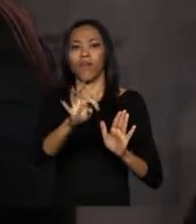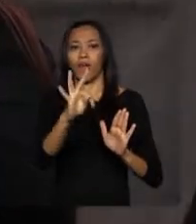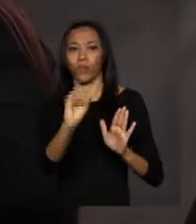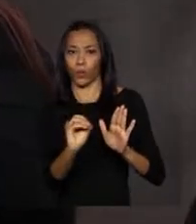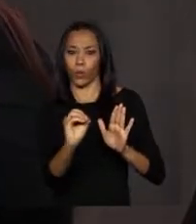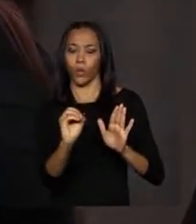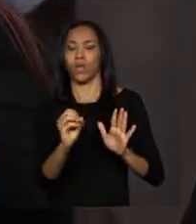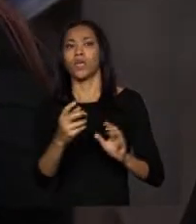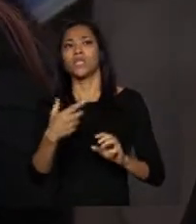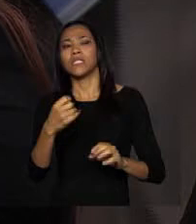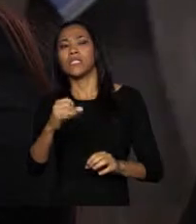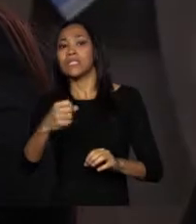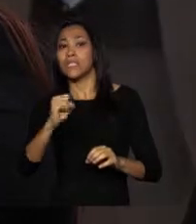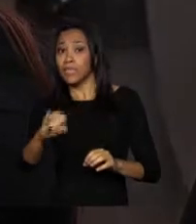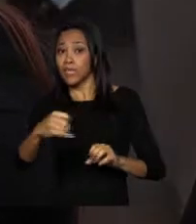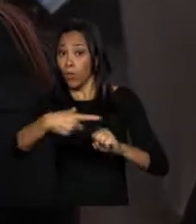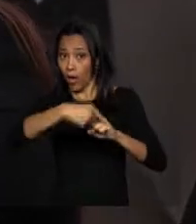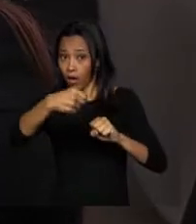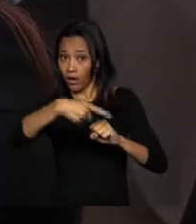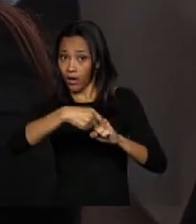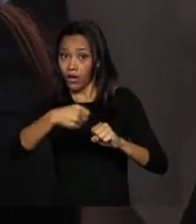o artigo 21 vai receber o veto.